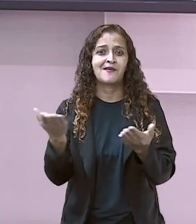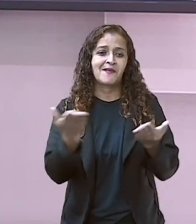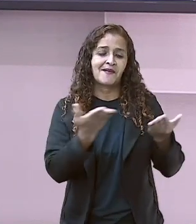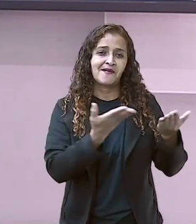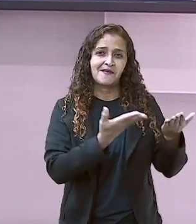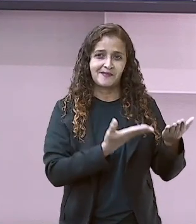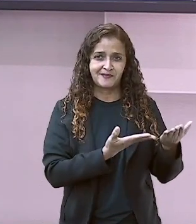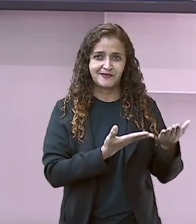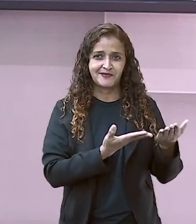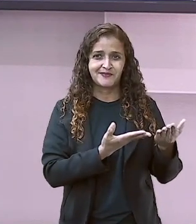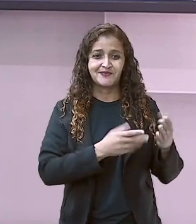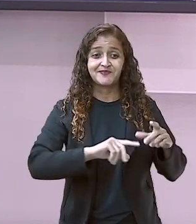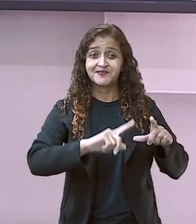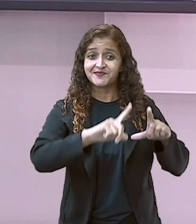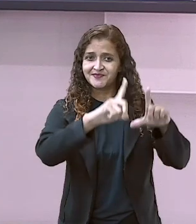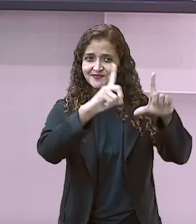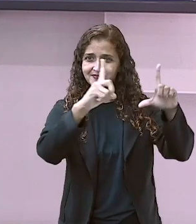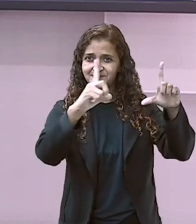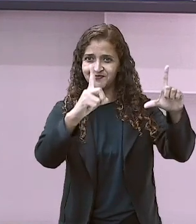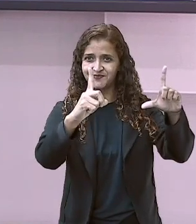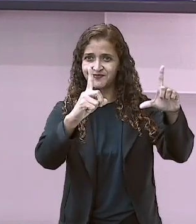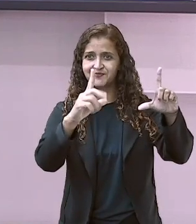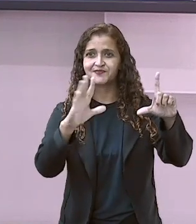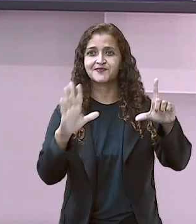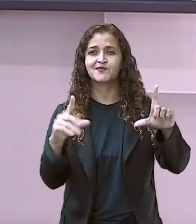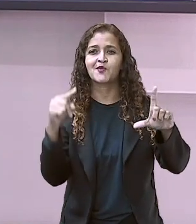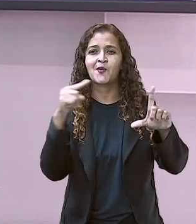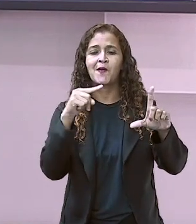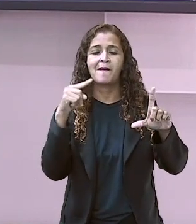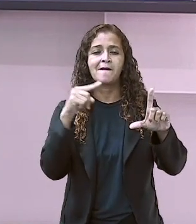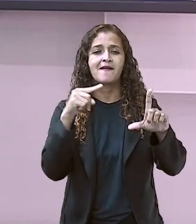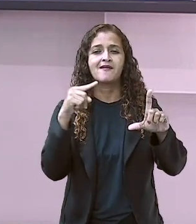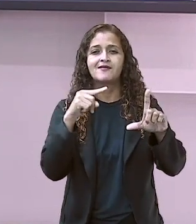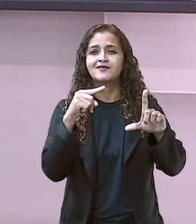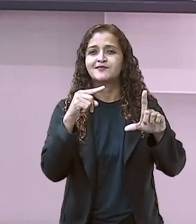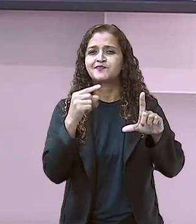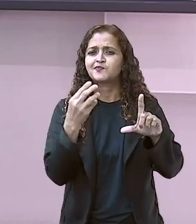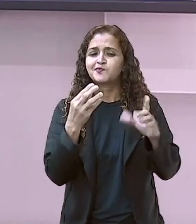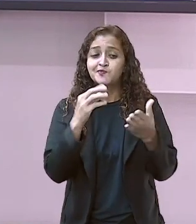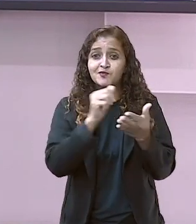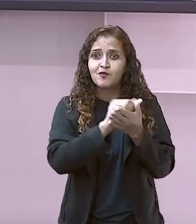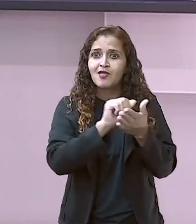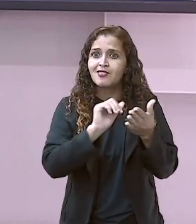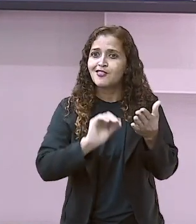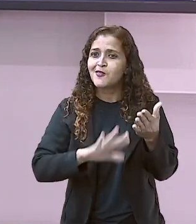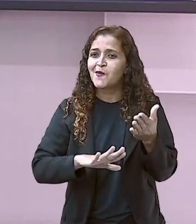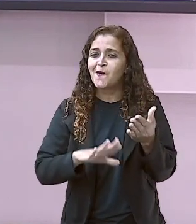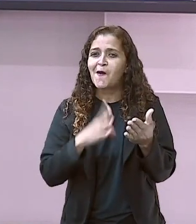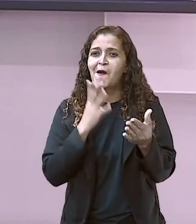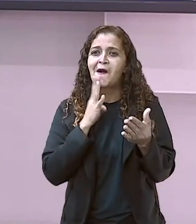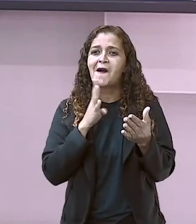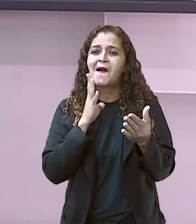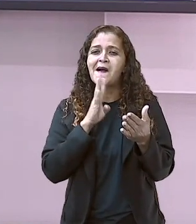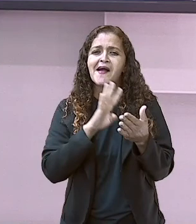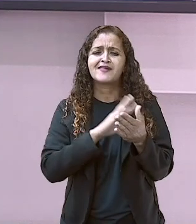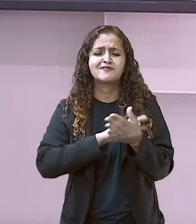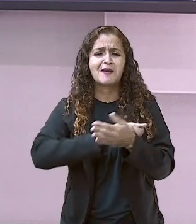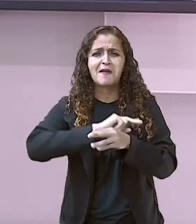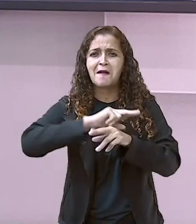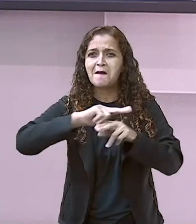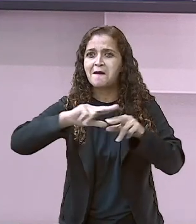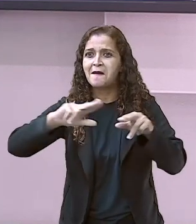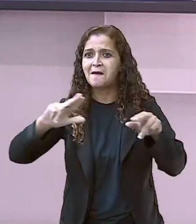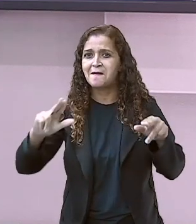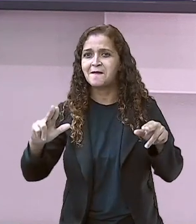acessarem a nossa plataforma SMEDGV, onde lá está sim de atividades legais, de medidas do